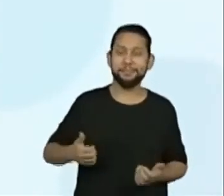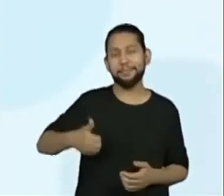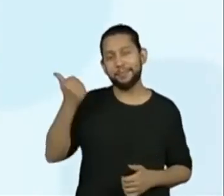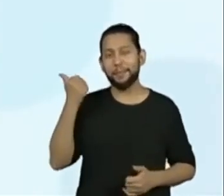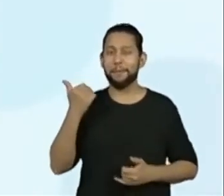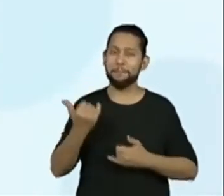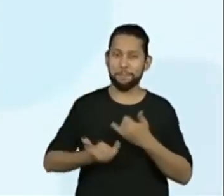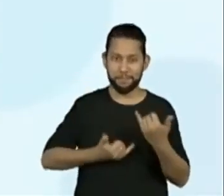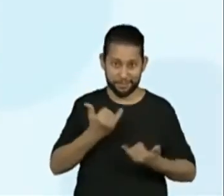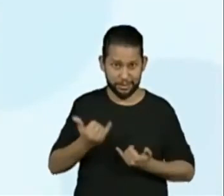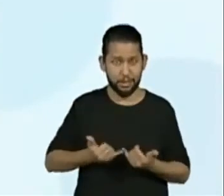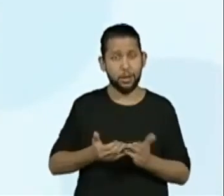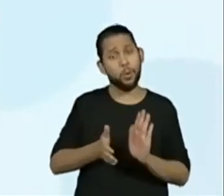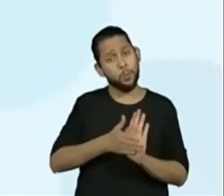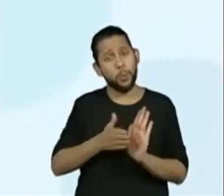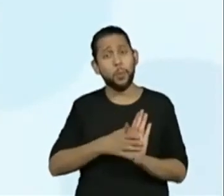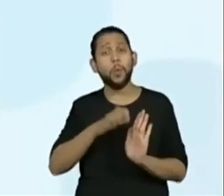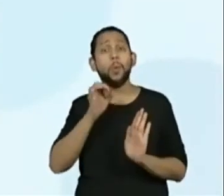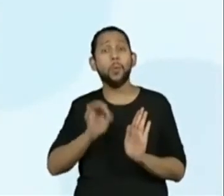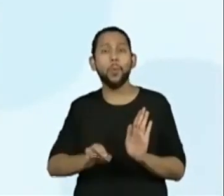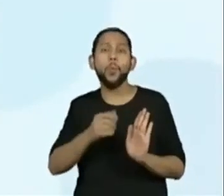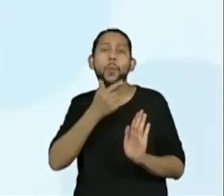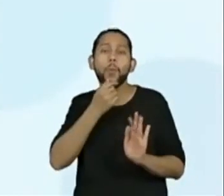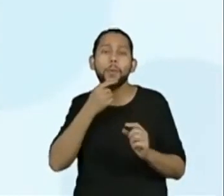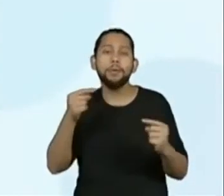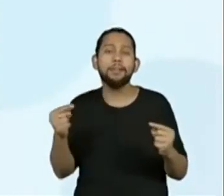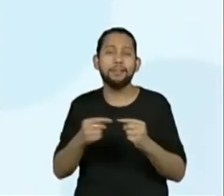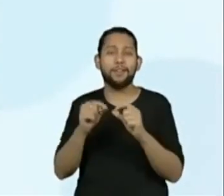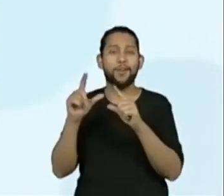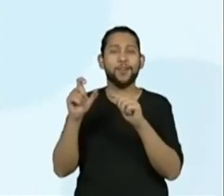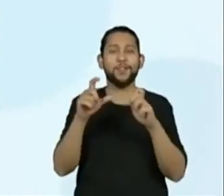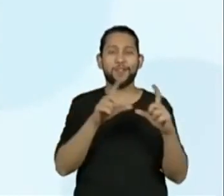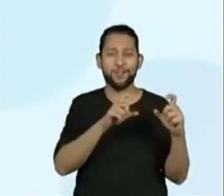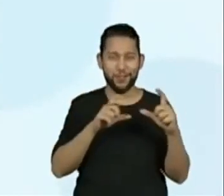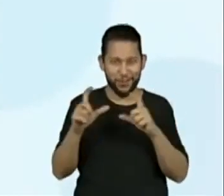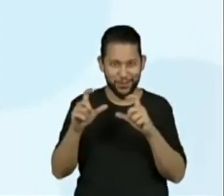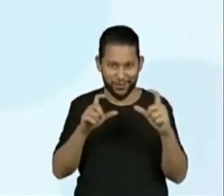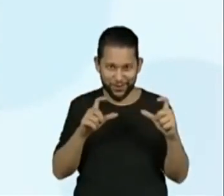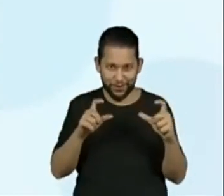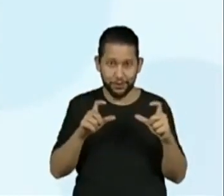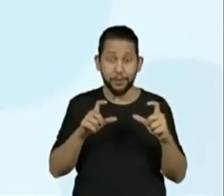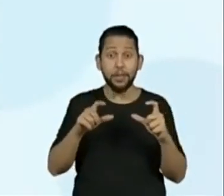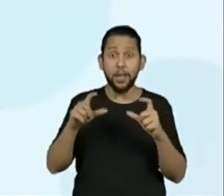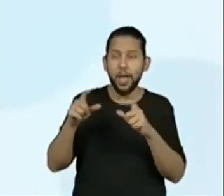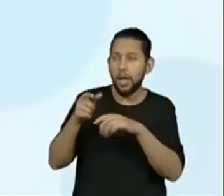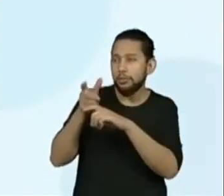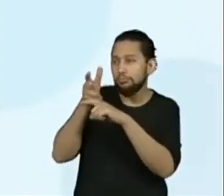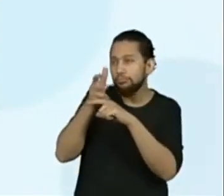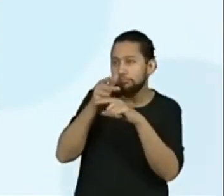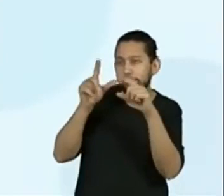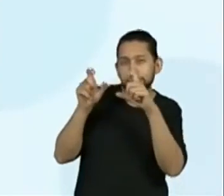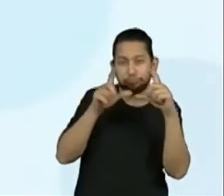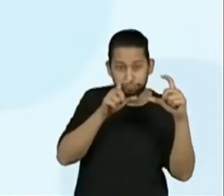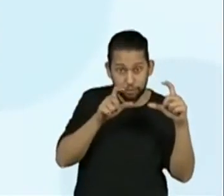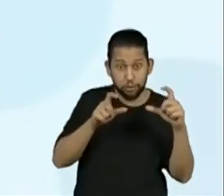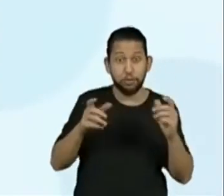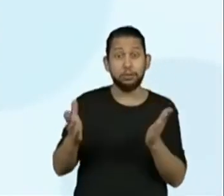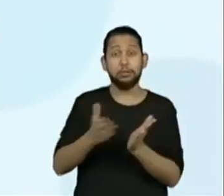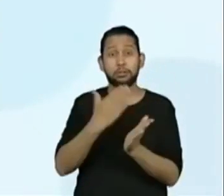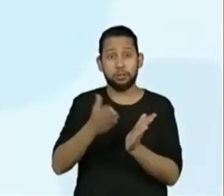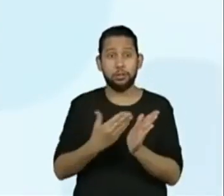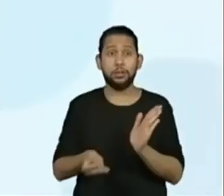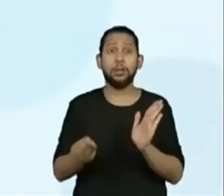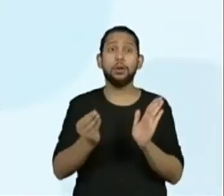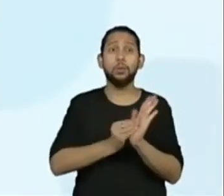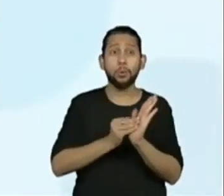proposto literalmente pelo fotógrafo inglês Gerard Gettins em seu mais novo lançamento Do You